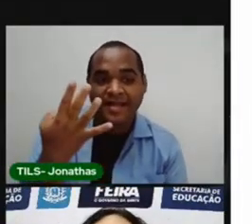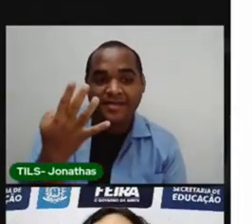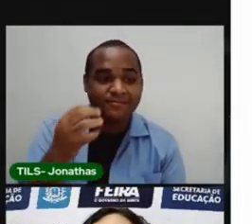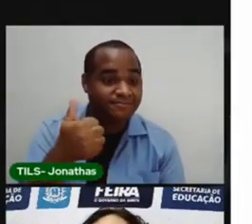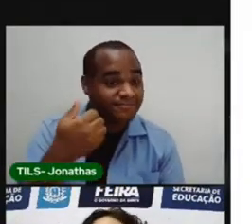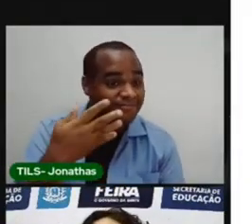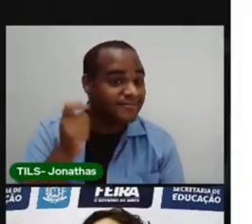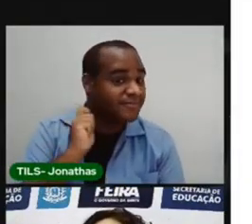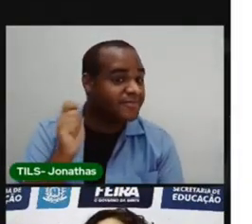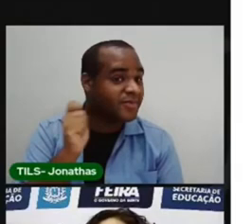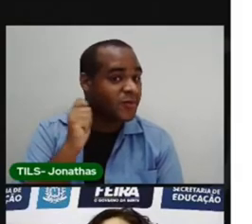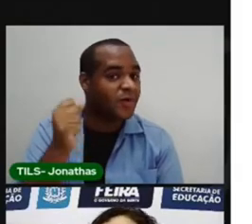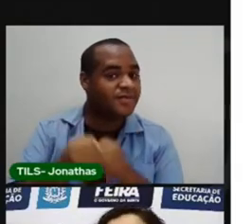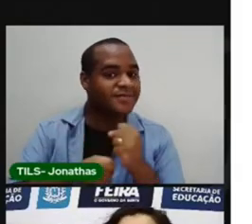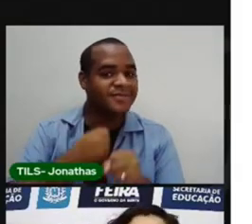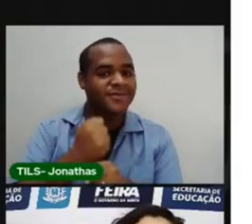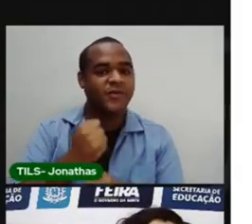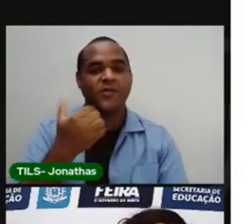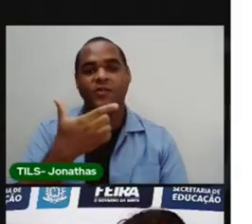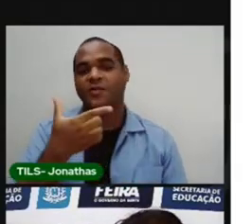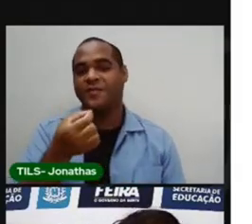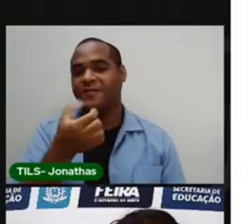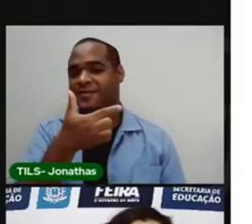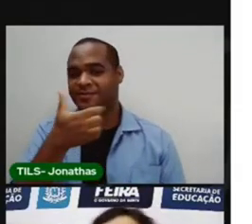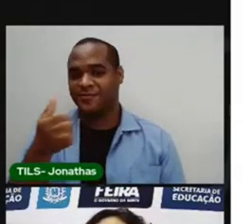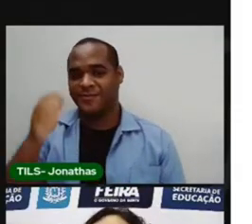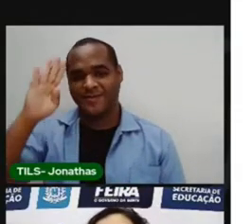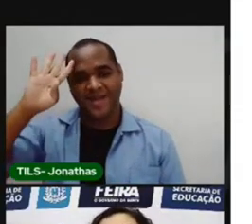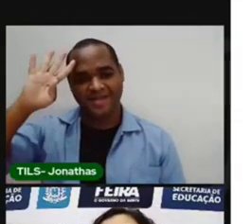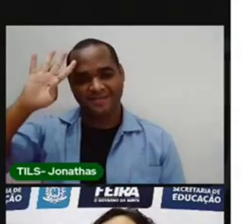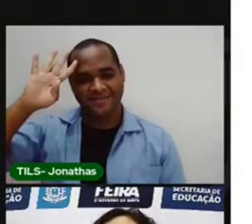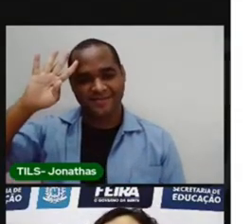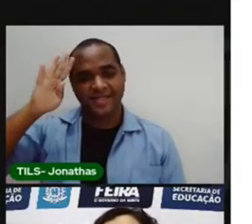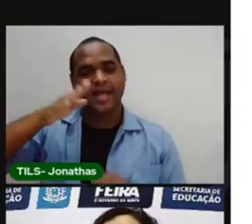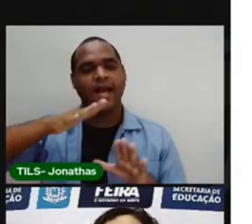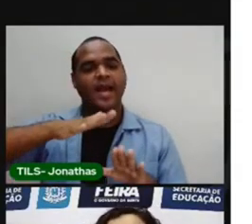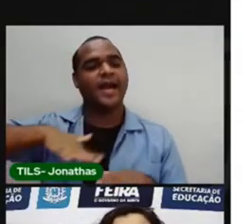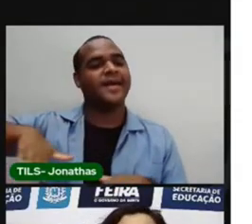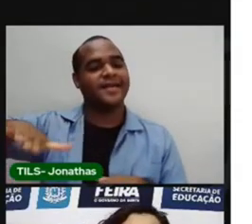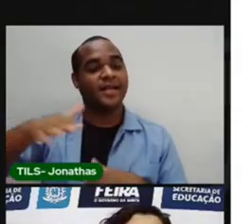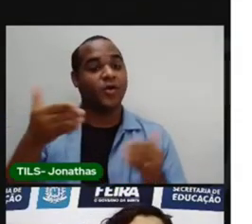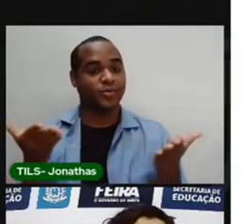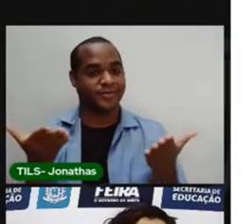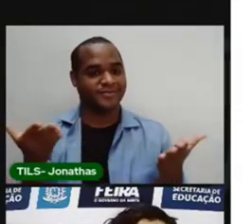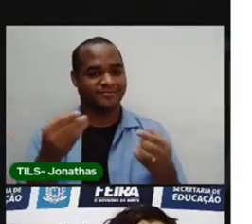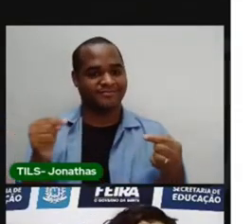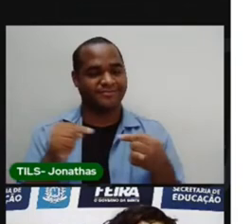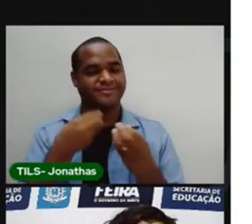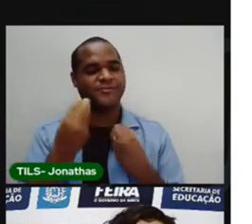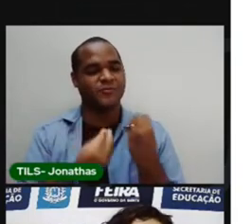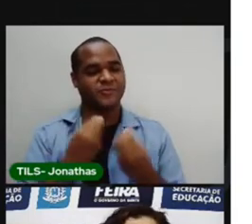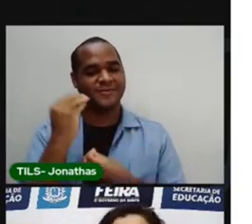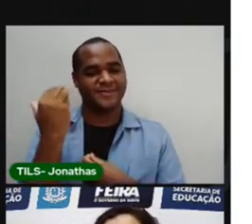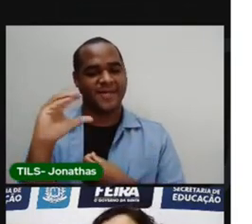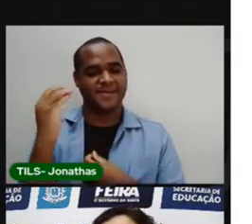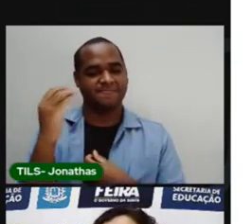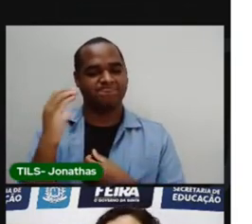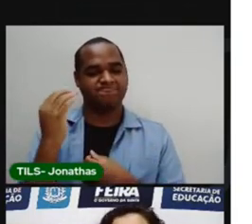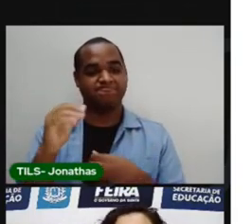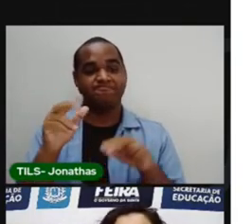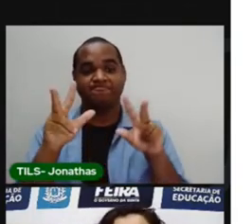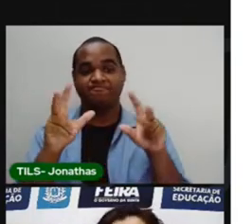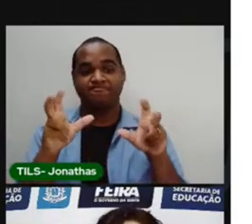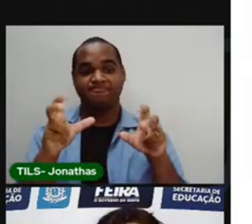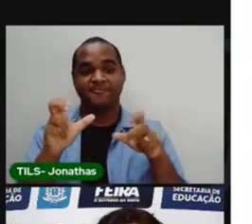abril de 2021, uma quarta feita. A área de hoje, ciências humanas. E o